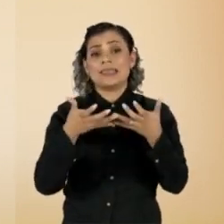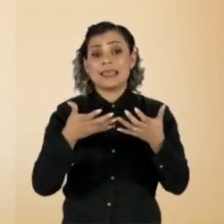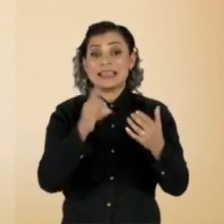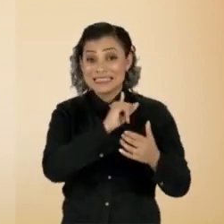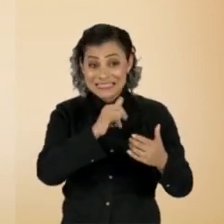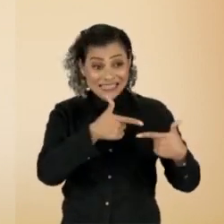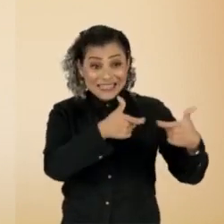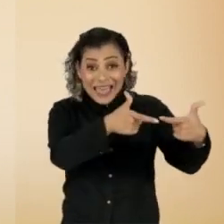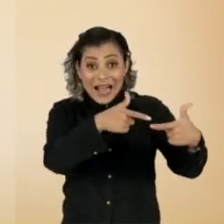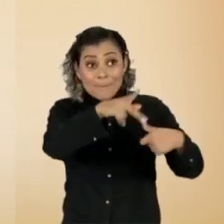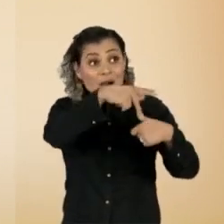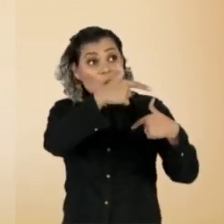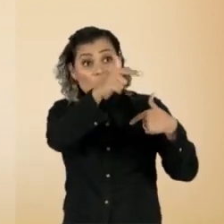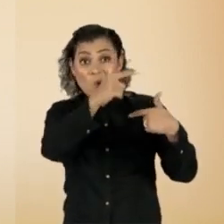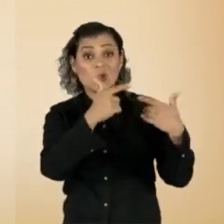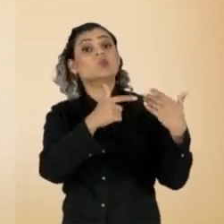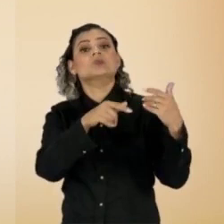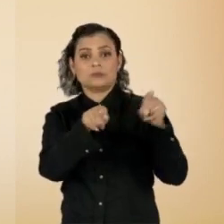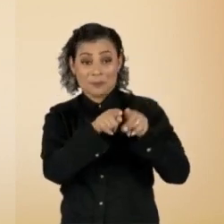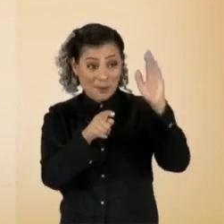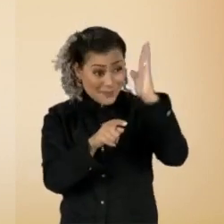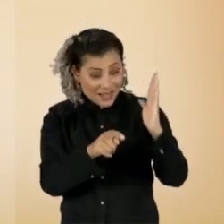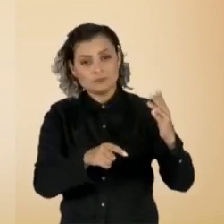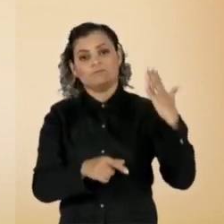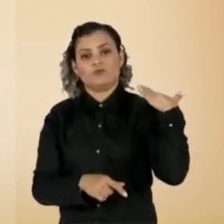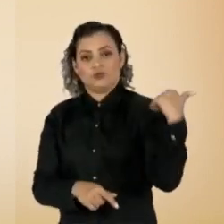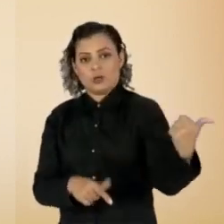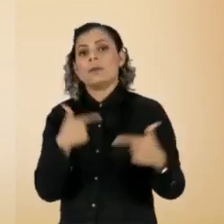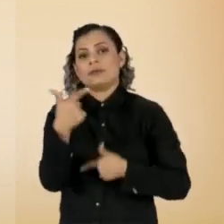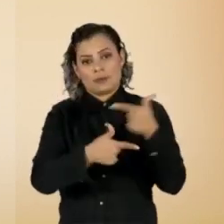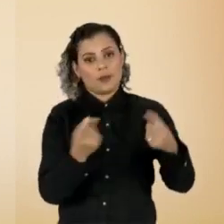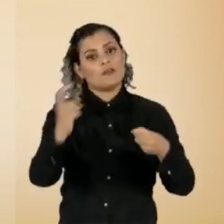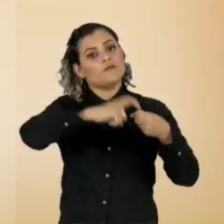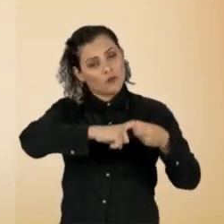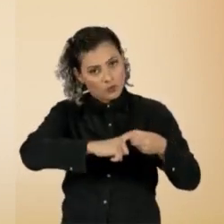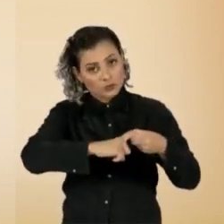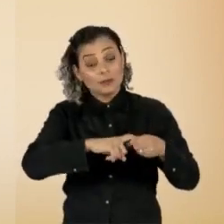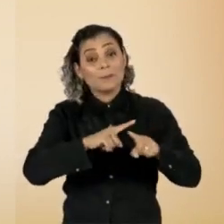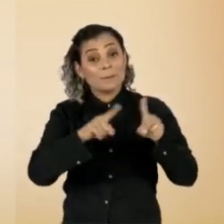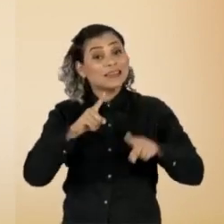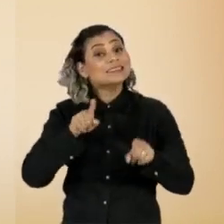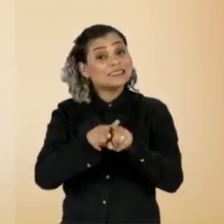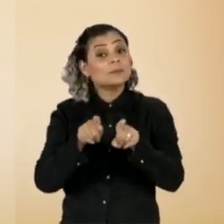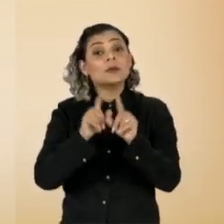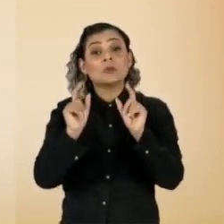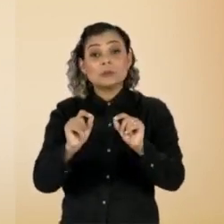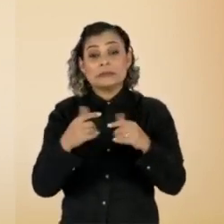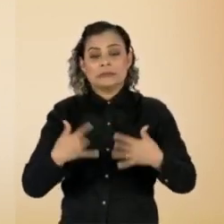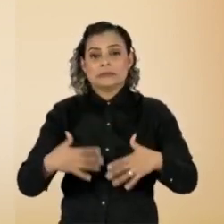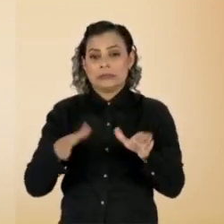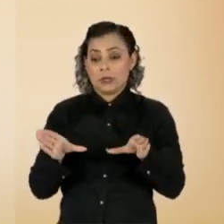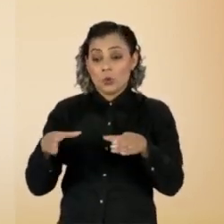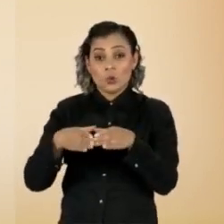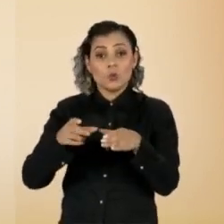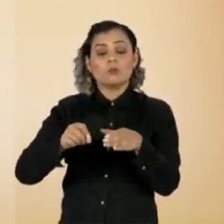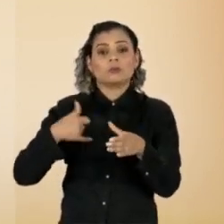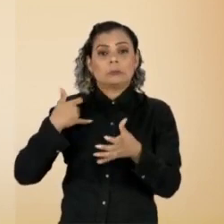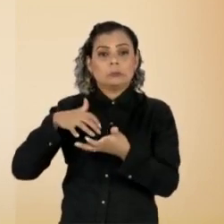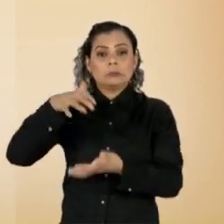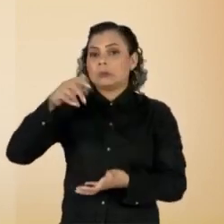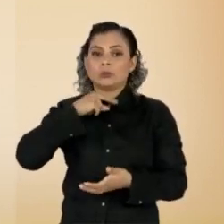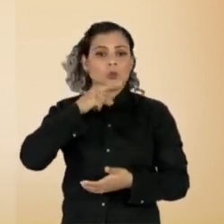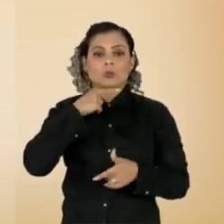Dessa forma, não faz sentido estabelecer uma idade mínima para inatividade, correndo o risco do envelhecimento do efetivo sem condições